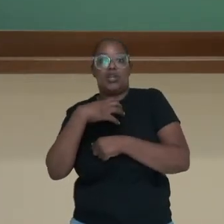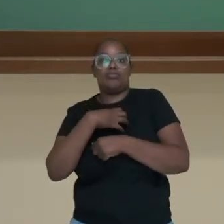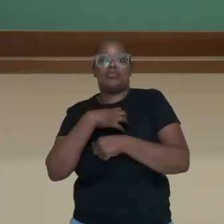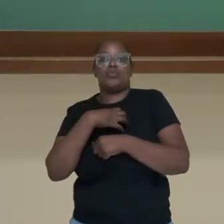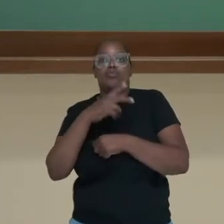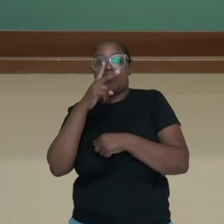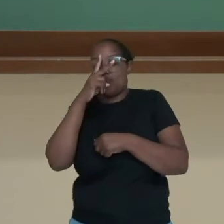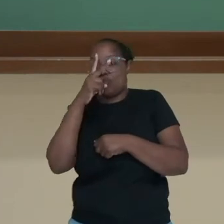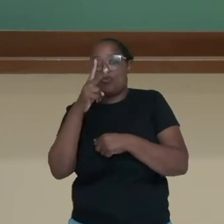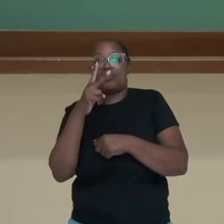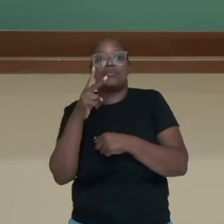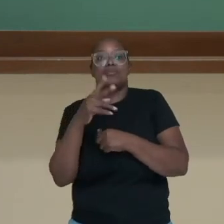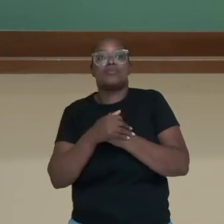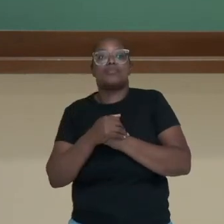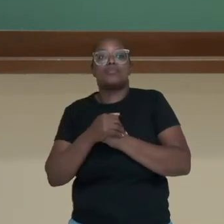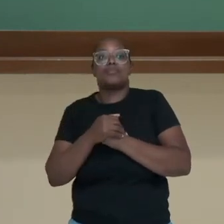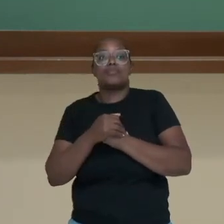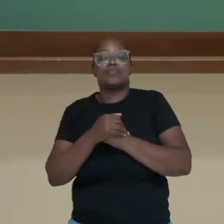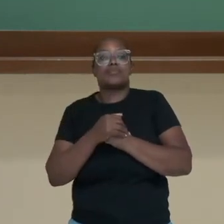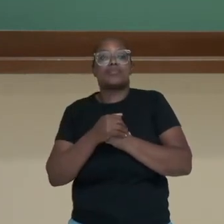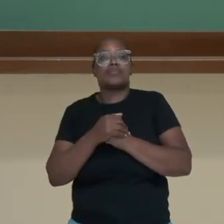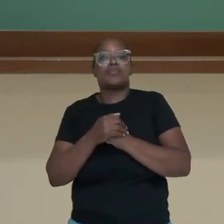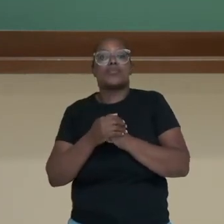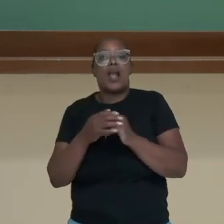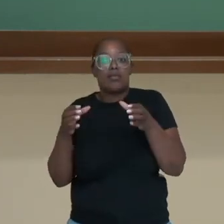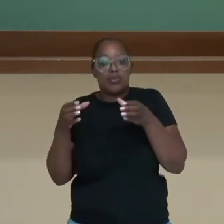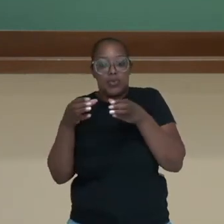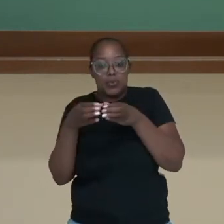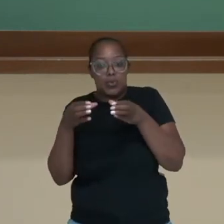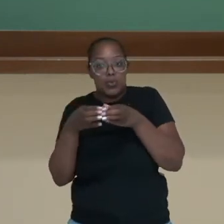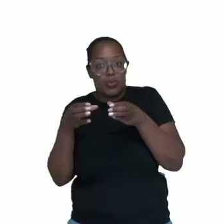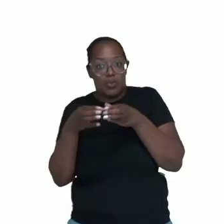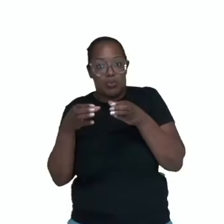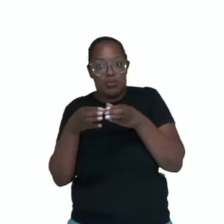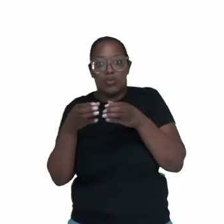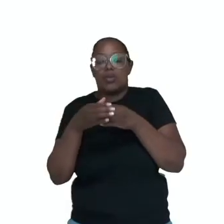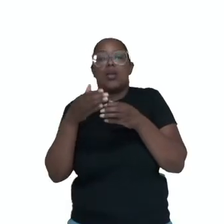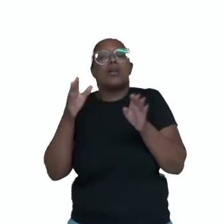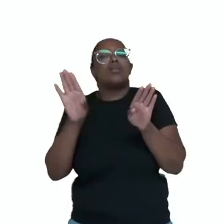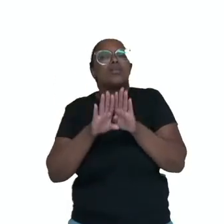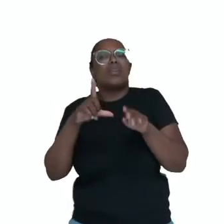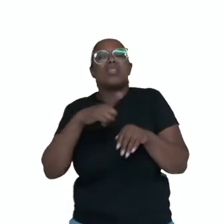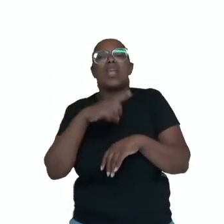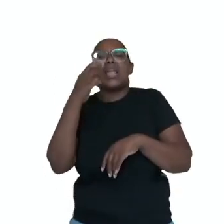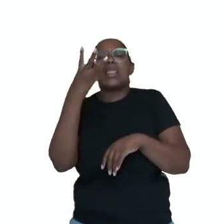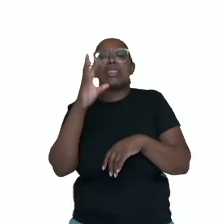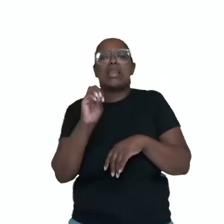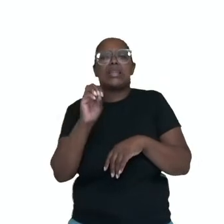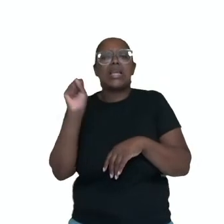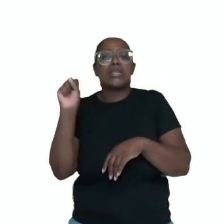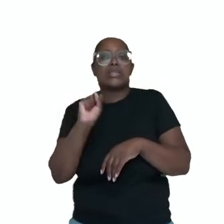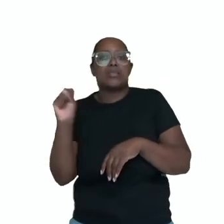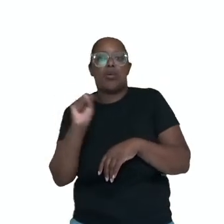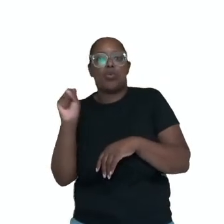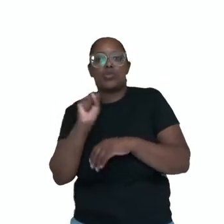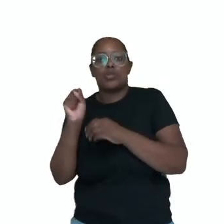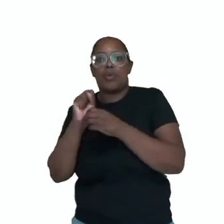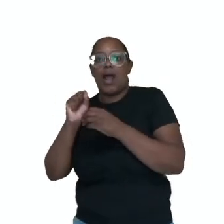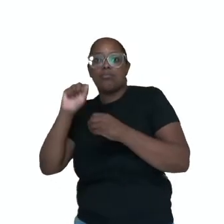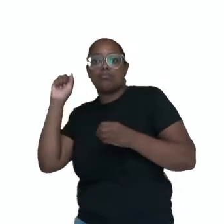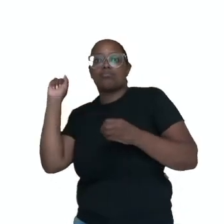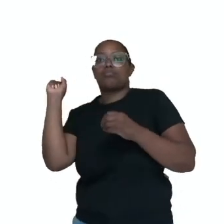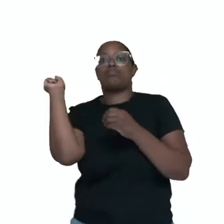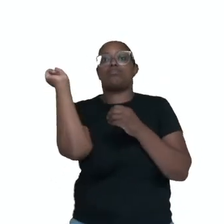na mão do adversário. A equipe que dá o saque tem 30 segundos para fazer com que o seu